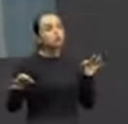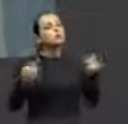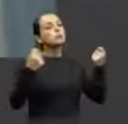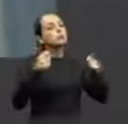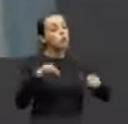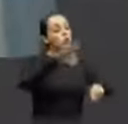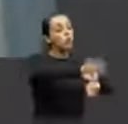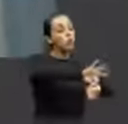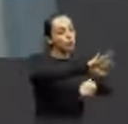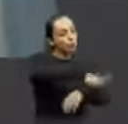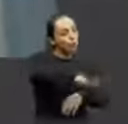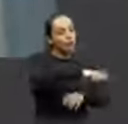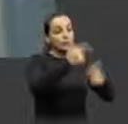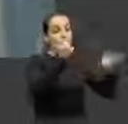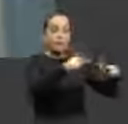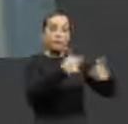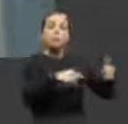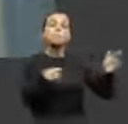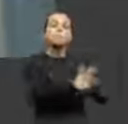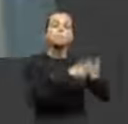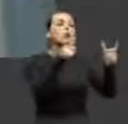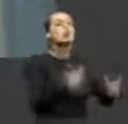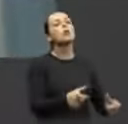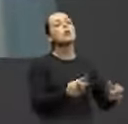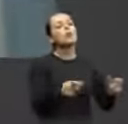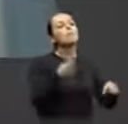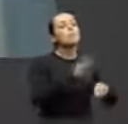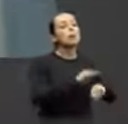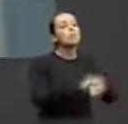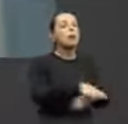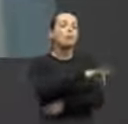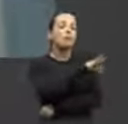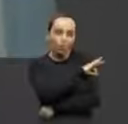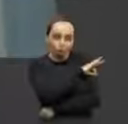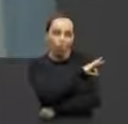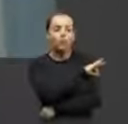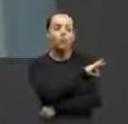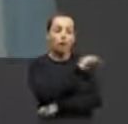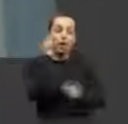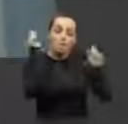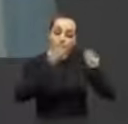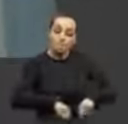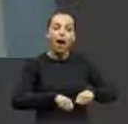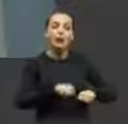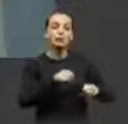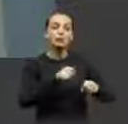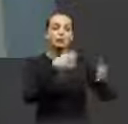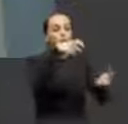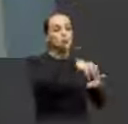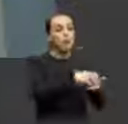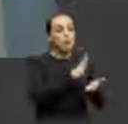central da área de atuação. Existem locais de propriedade da própria prefeitura que poderiam ter sido construídos,